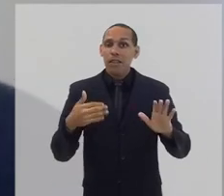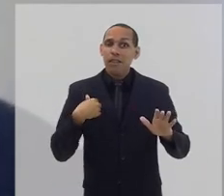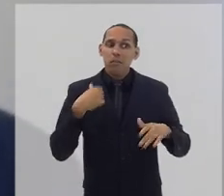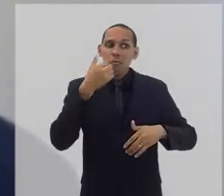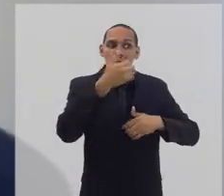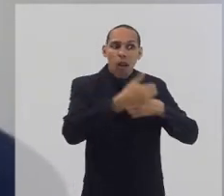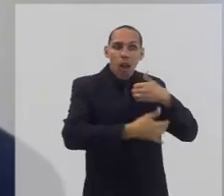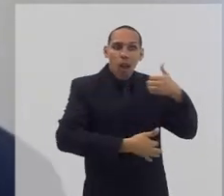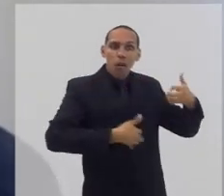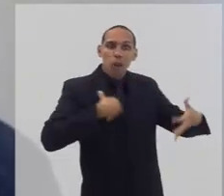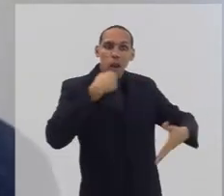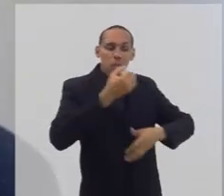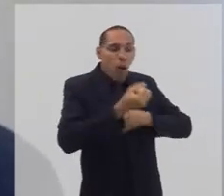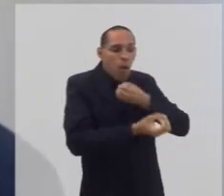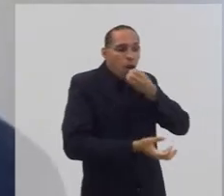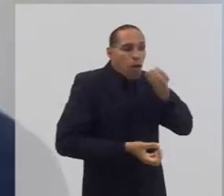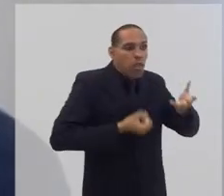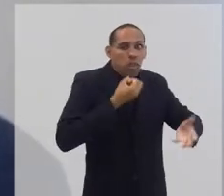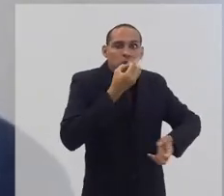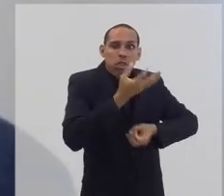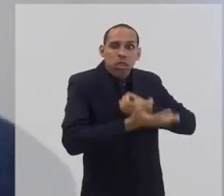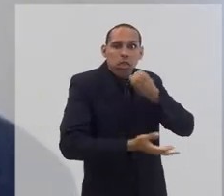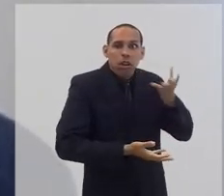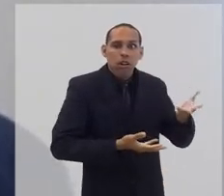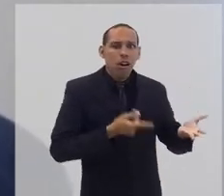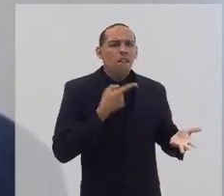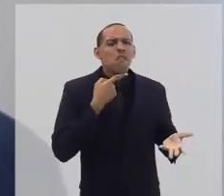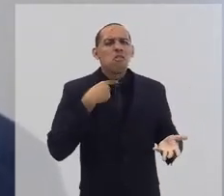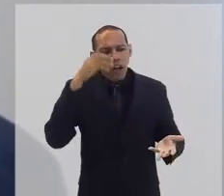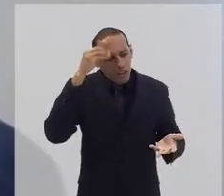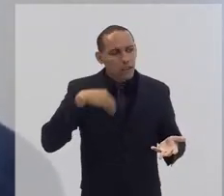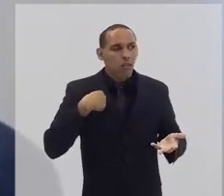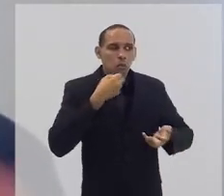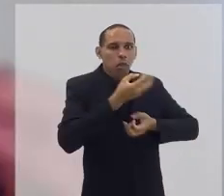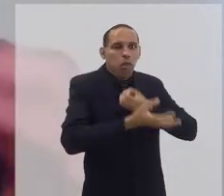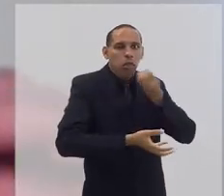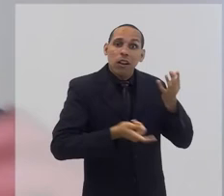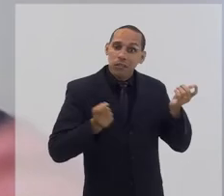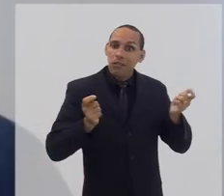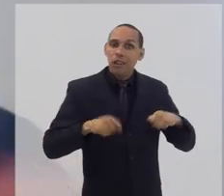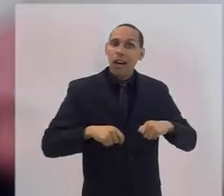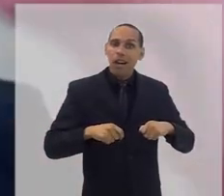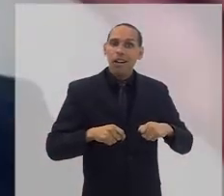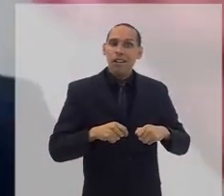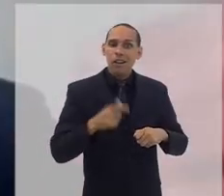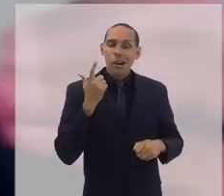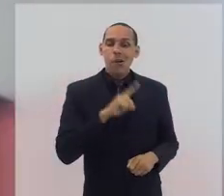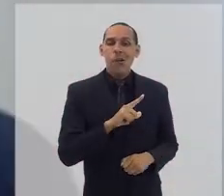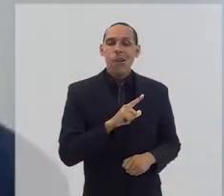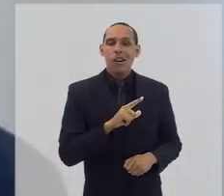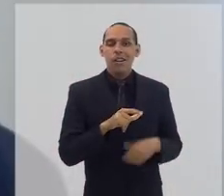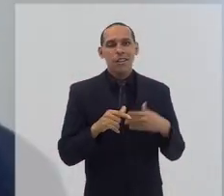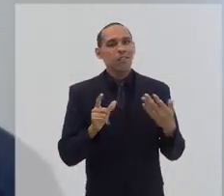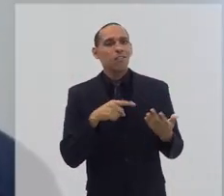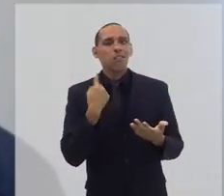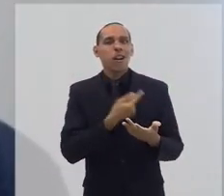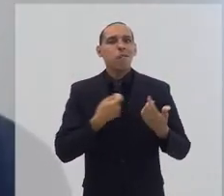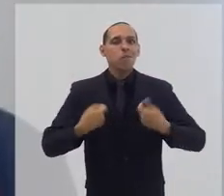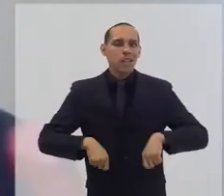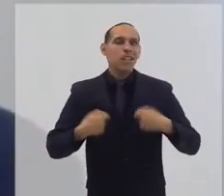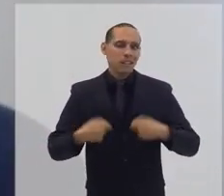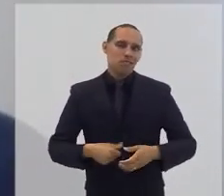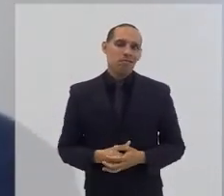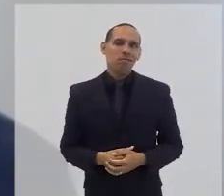vontade de desistir, entendeu? Então, eu creio que nós precisamos humanizar novamente